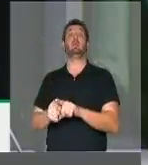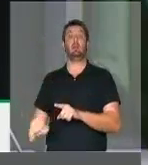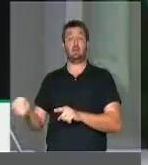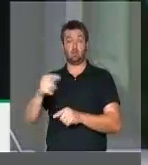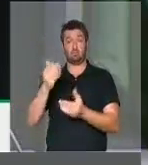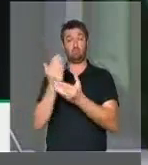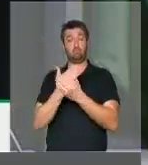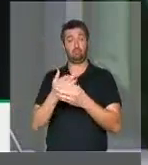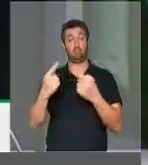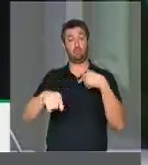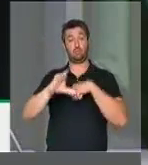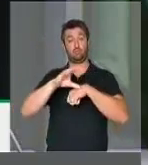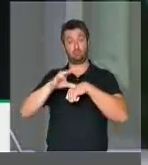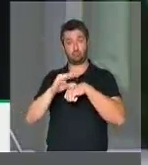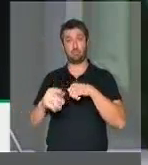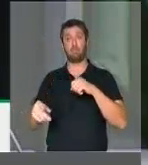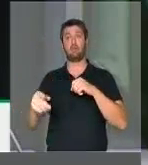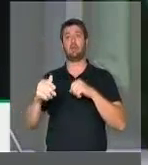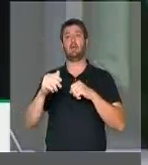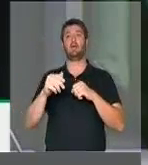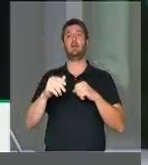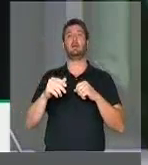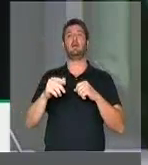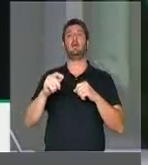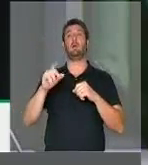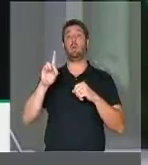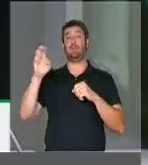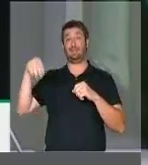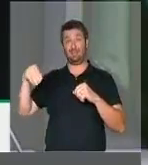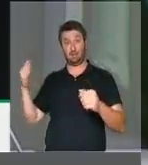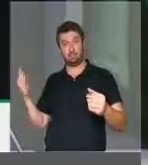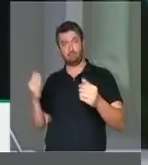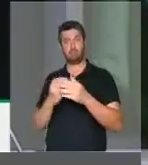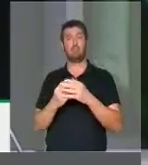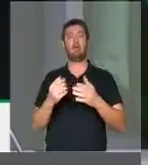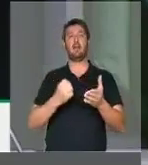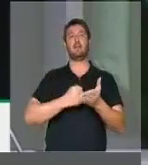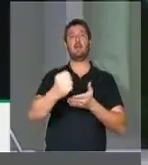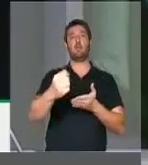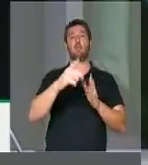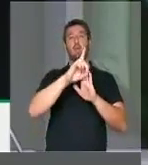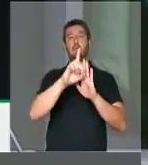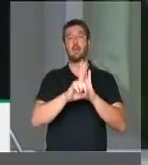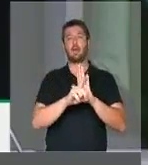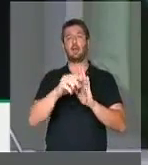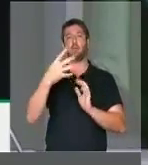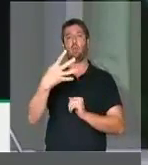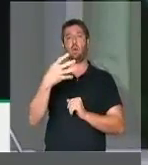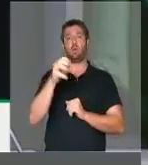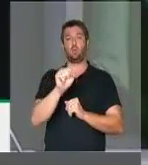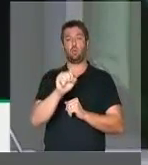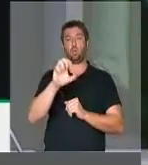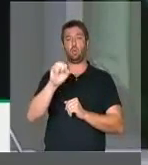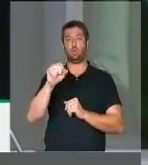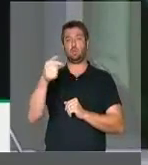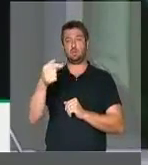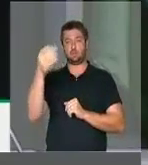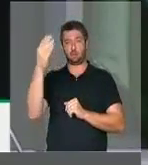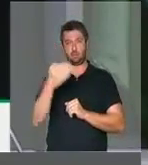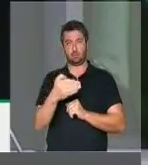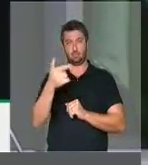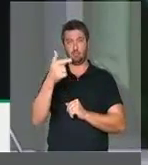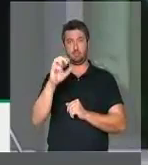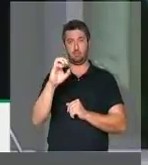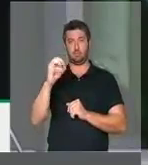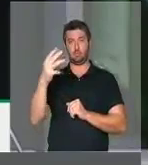direta de inconstitucionalidade impetrada pelo DEM para derrubar o decreto 4887 de